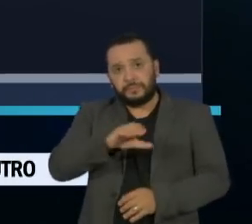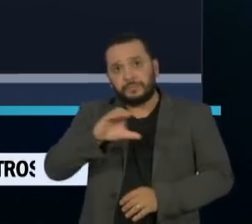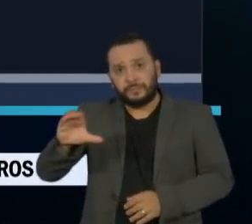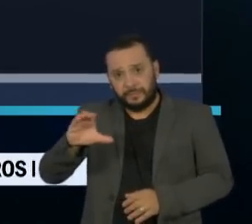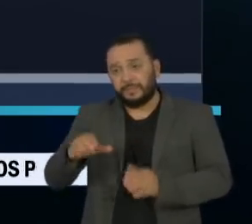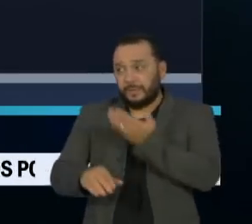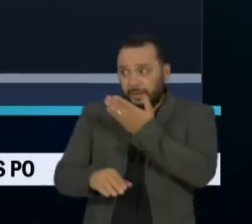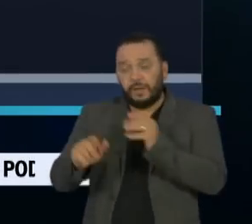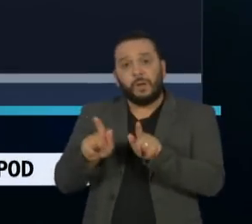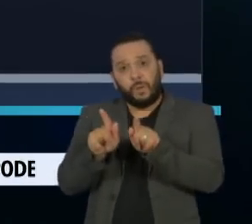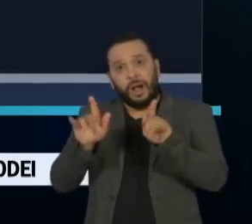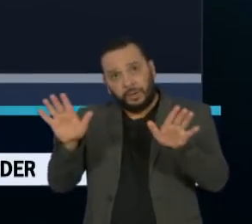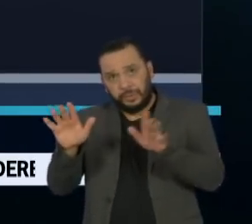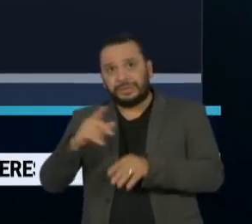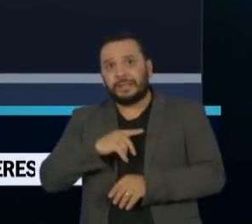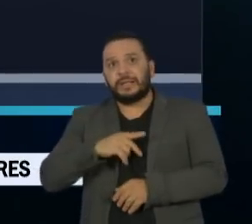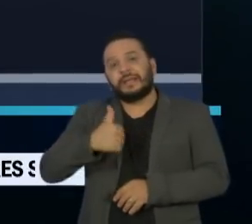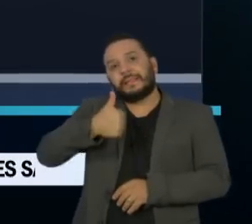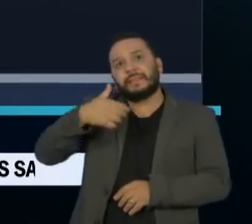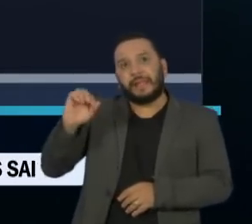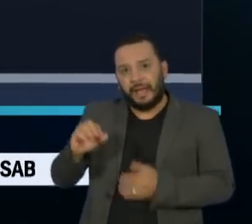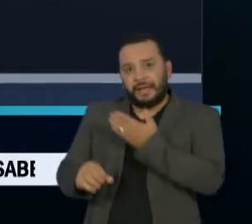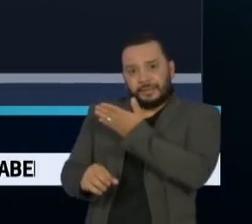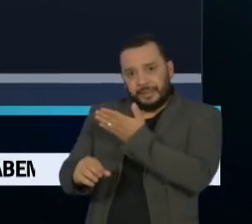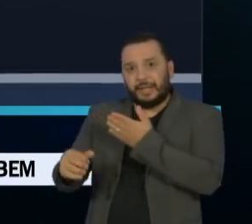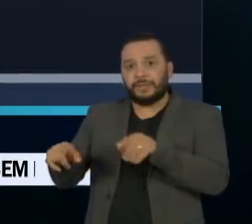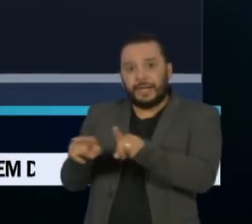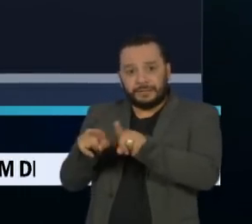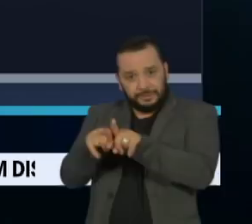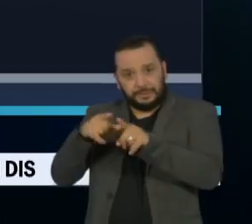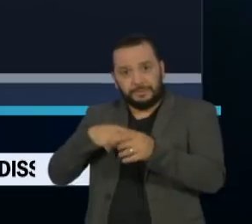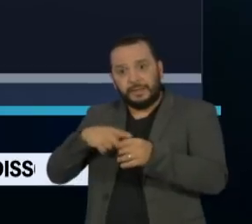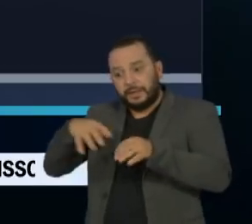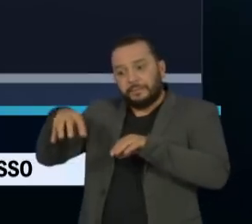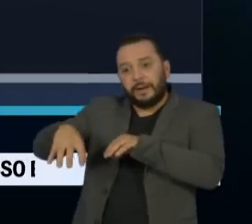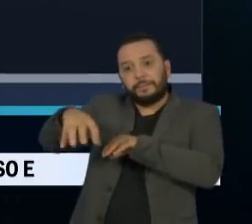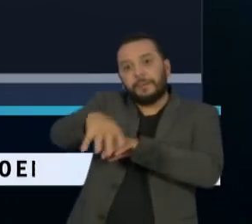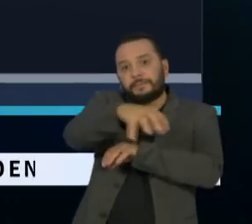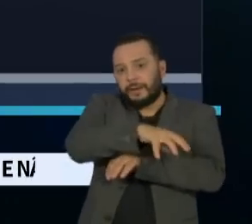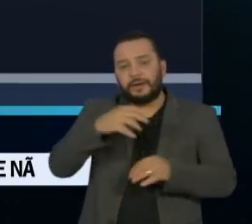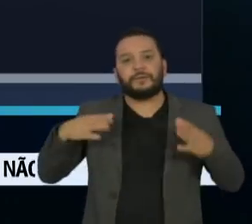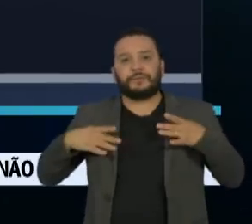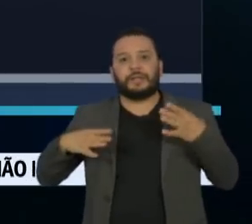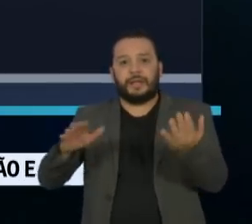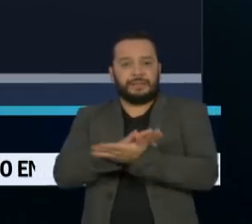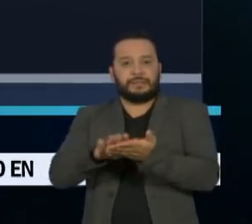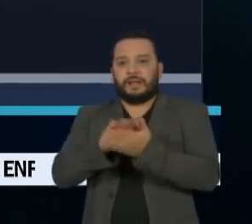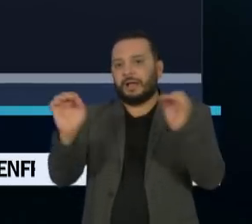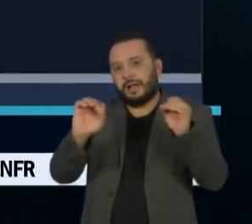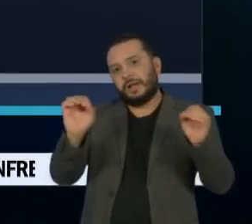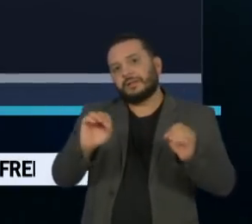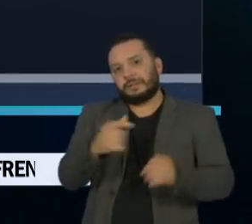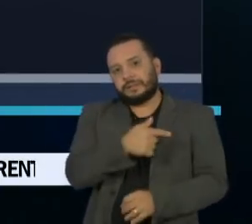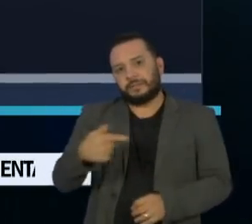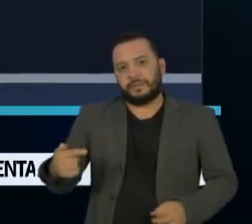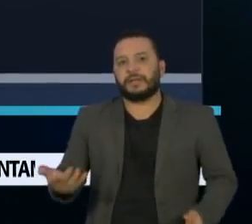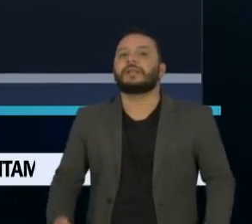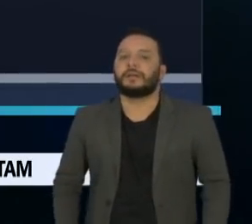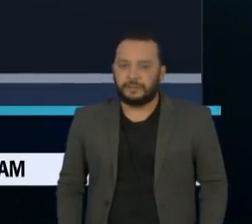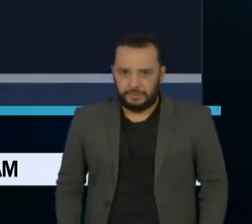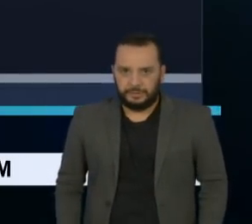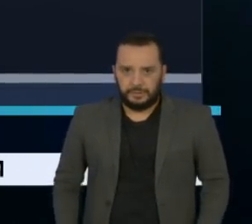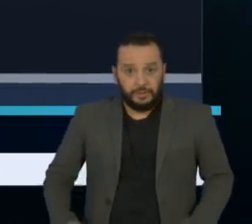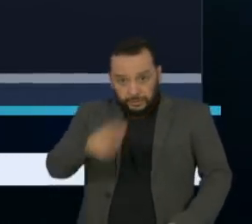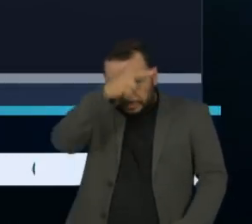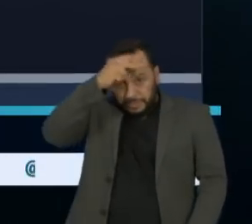como Guarulhos, pelo menos 10 municípios da Grande São Paulo, não anteciparam nenhum feriado nesta semana. Os